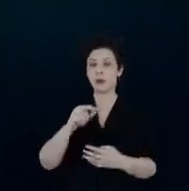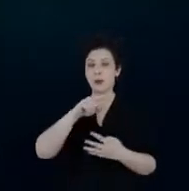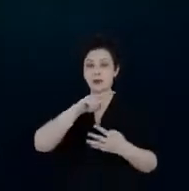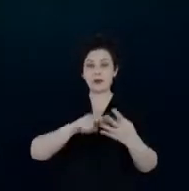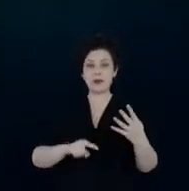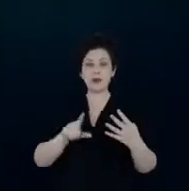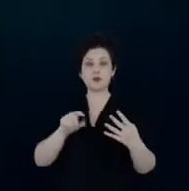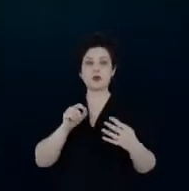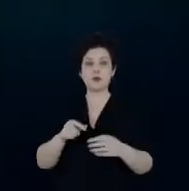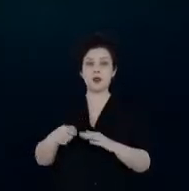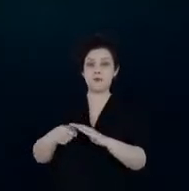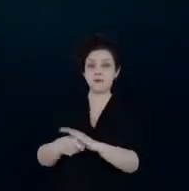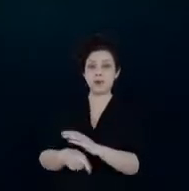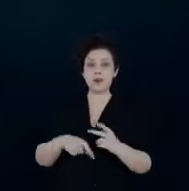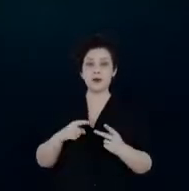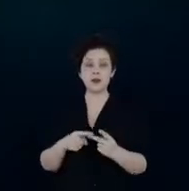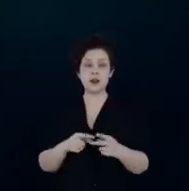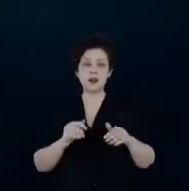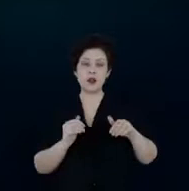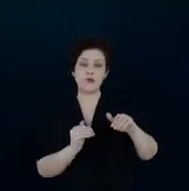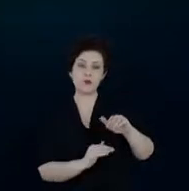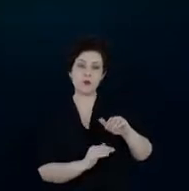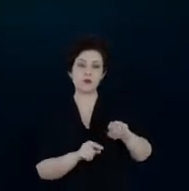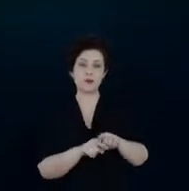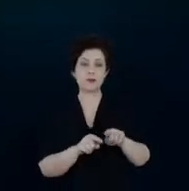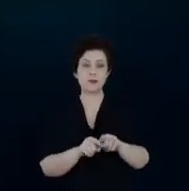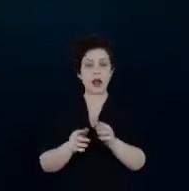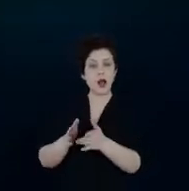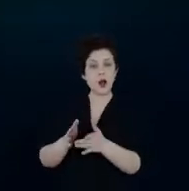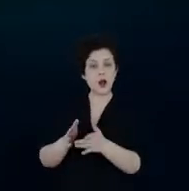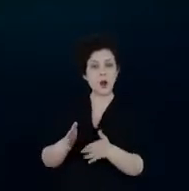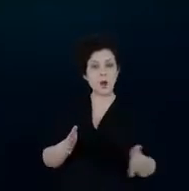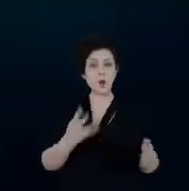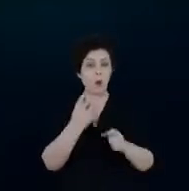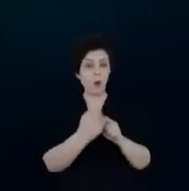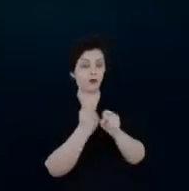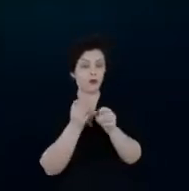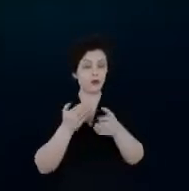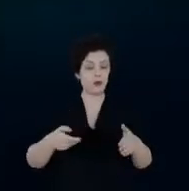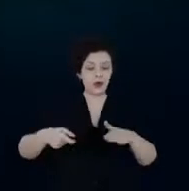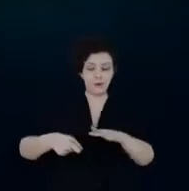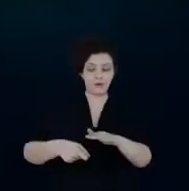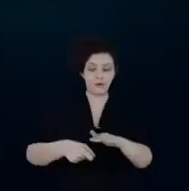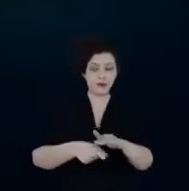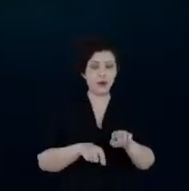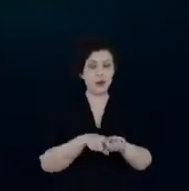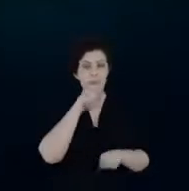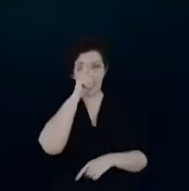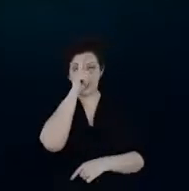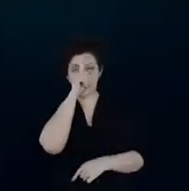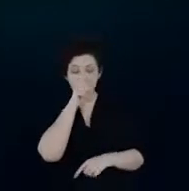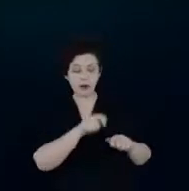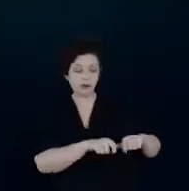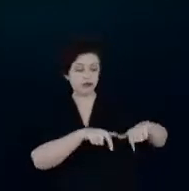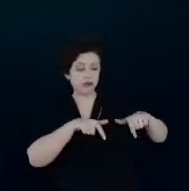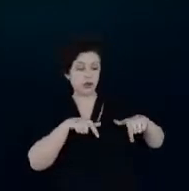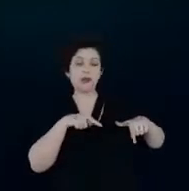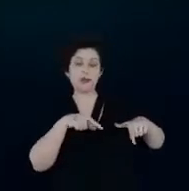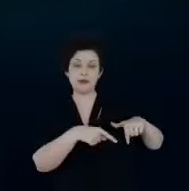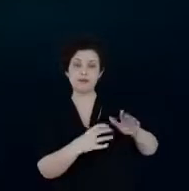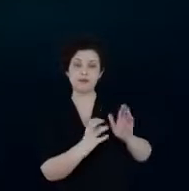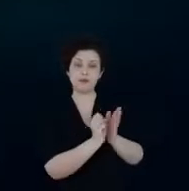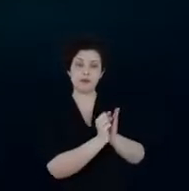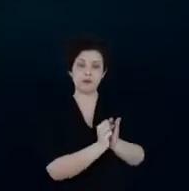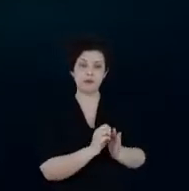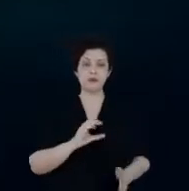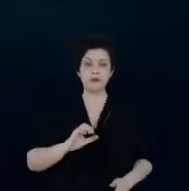Investimento a fundo perdido, investimento ao longo de 4 anos, os hospitais públicos ou certificados pelo SEB,